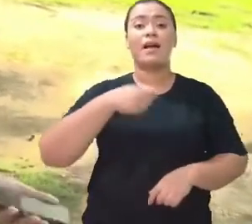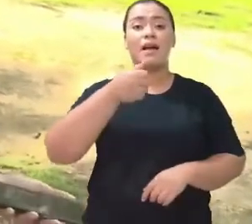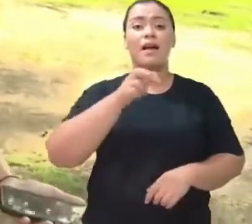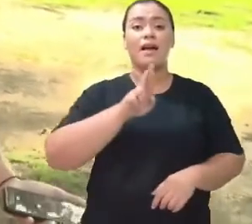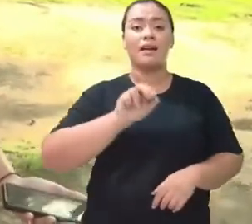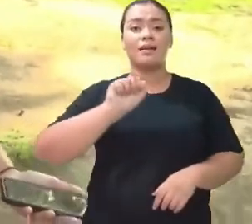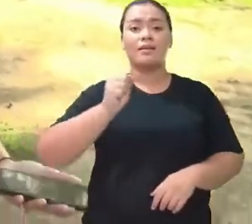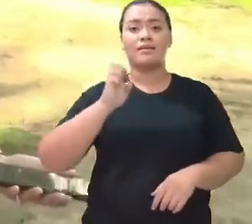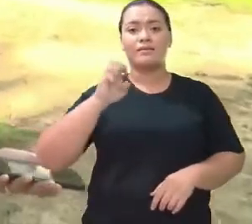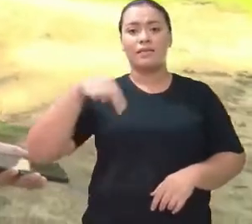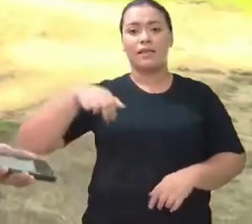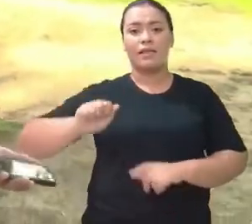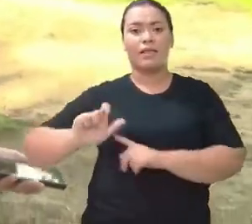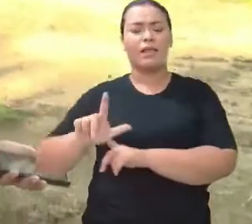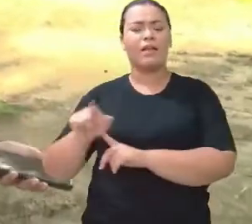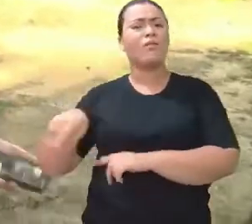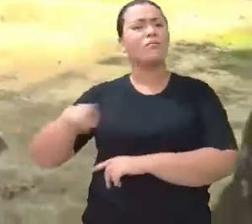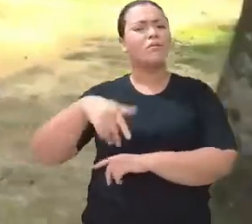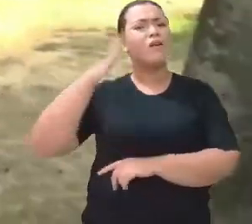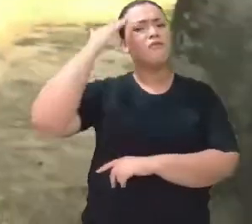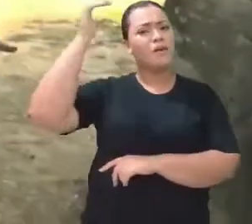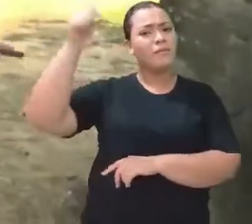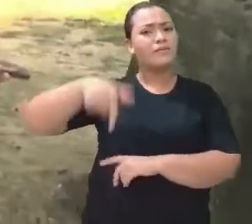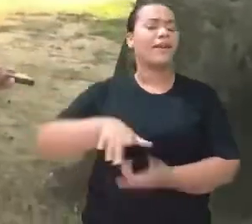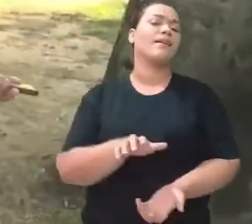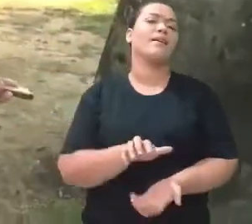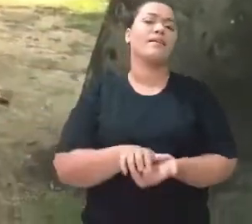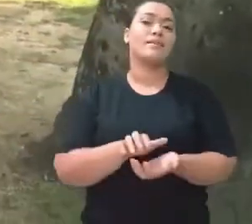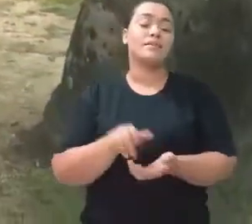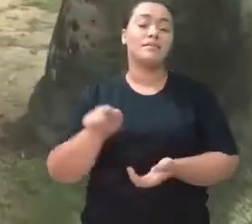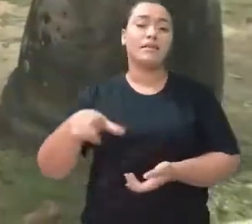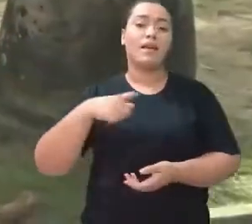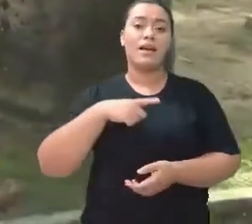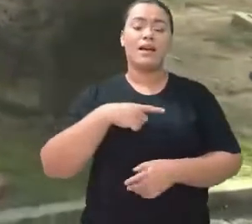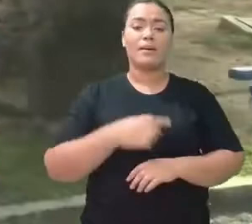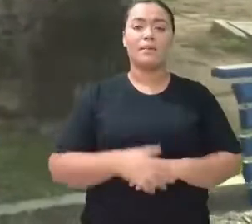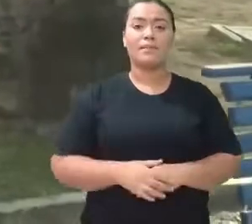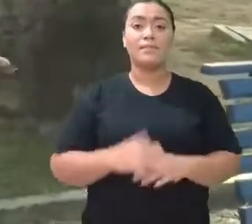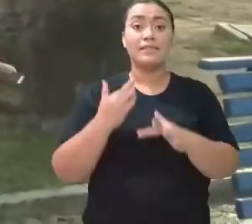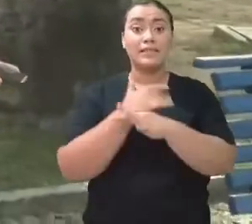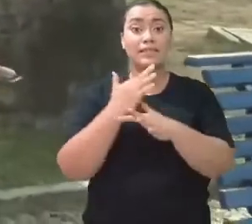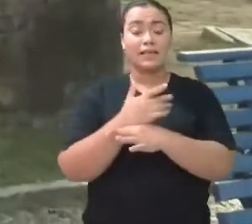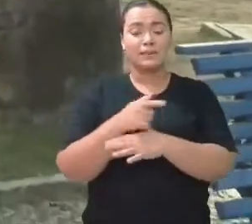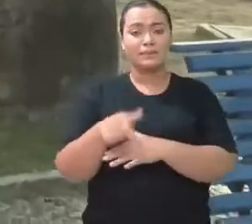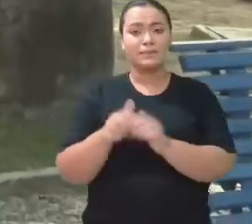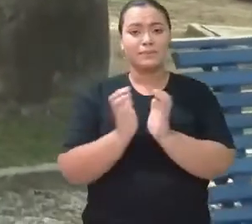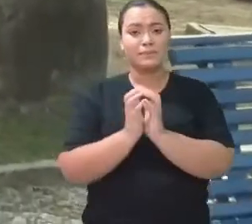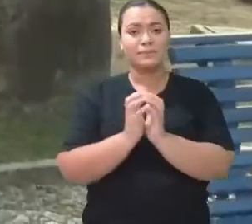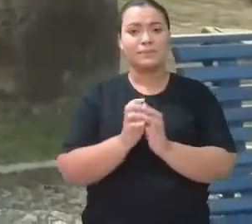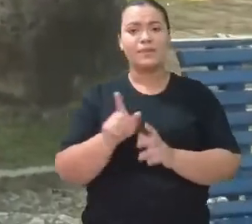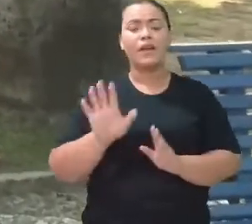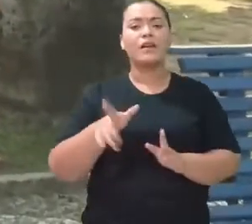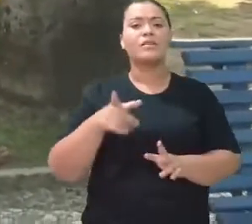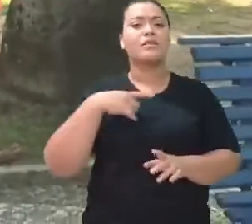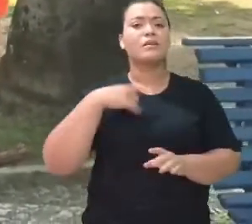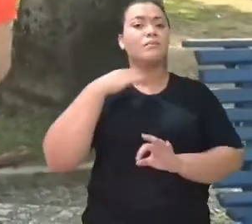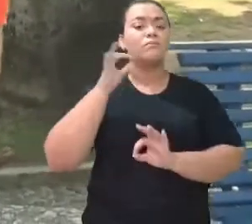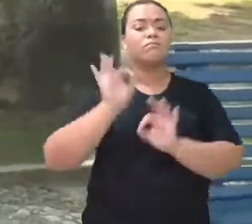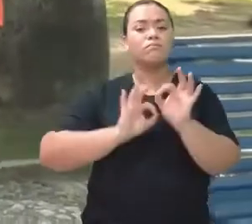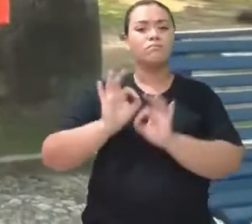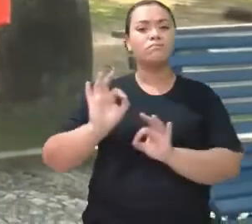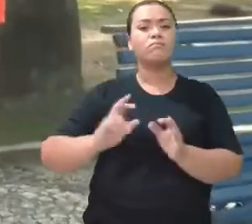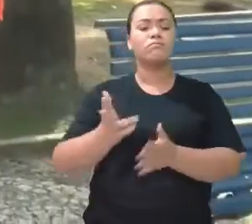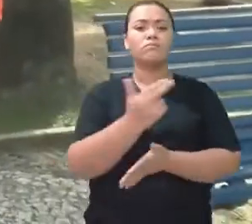bem conhecida nossa aqui no Recife Antigo, que ela foi projetada pelo paisagista Boulin